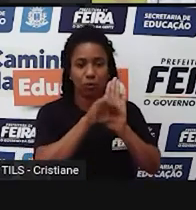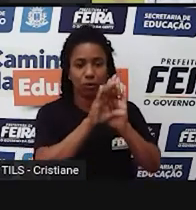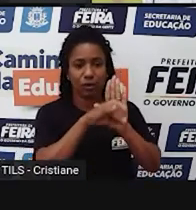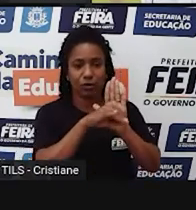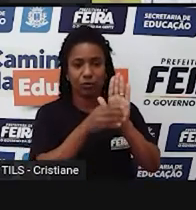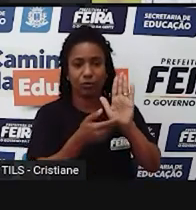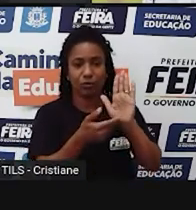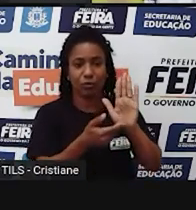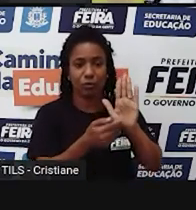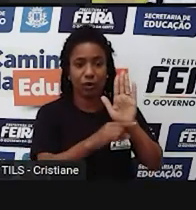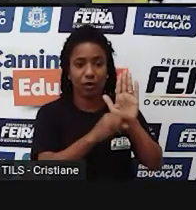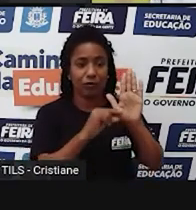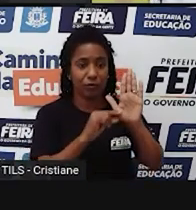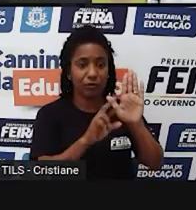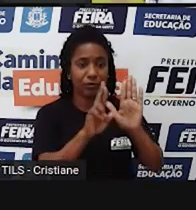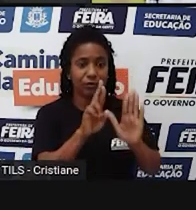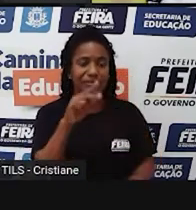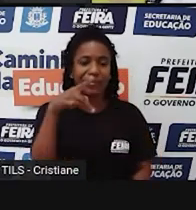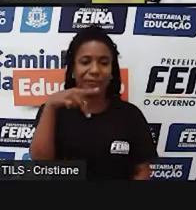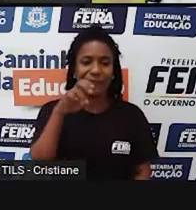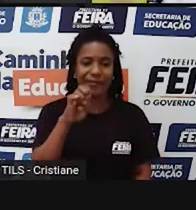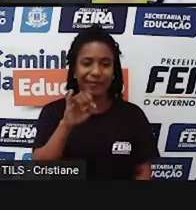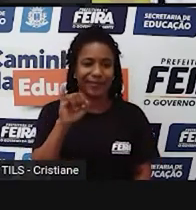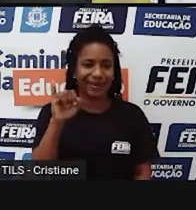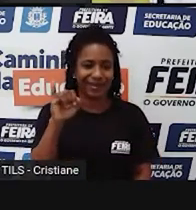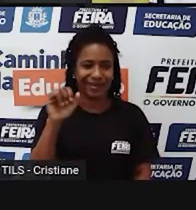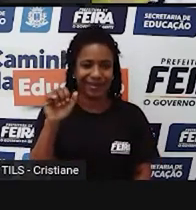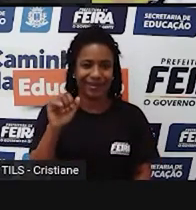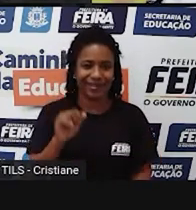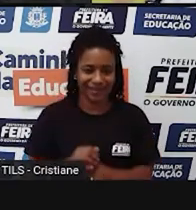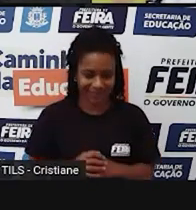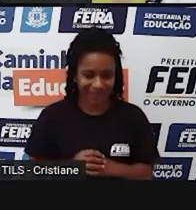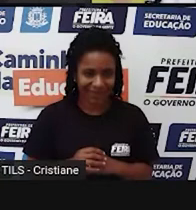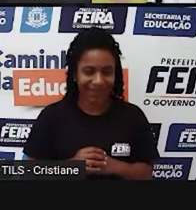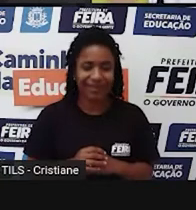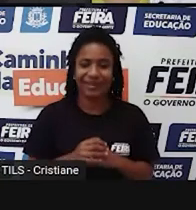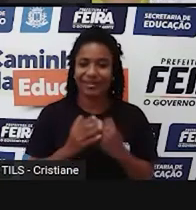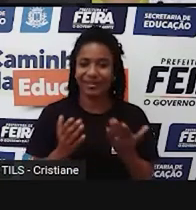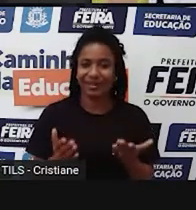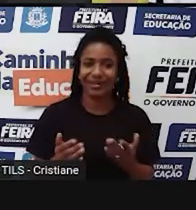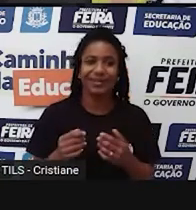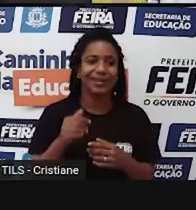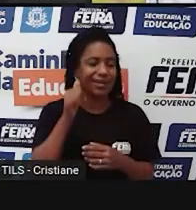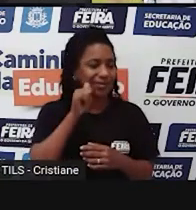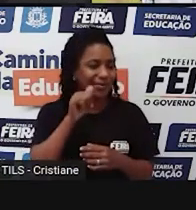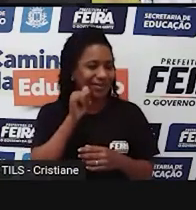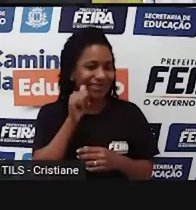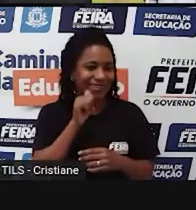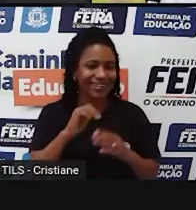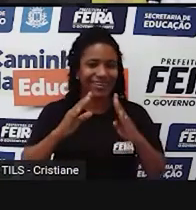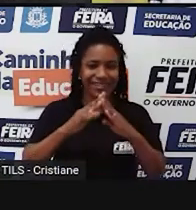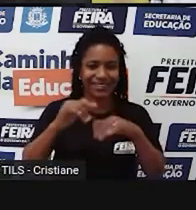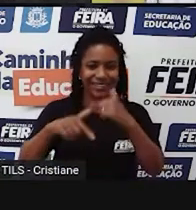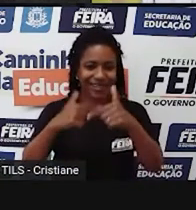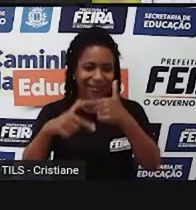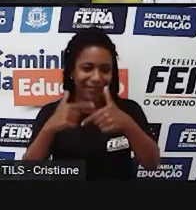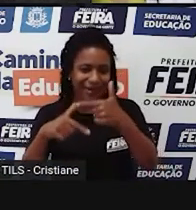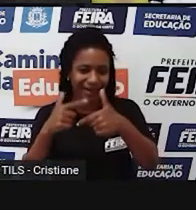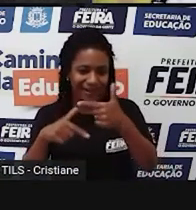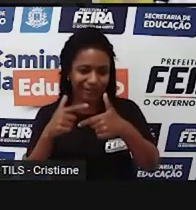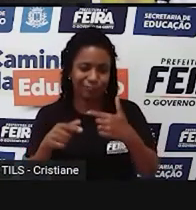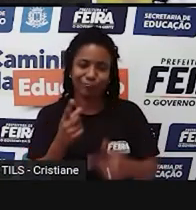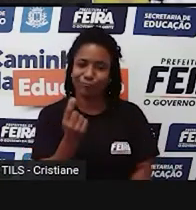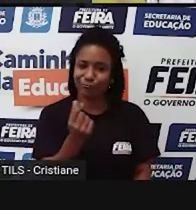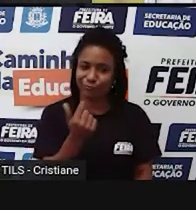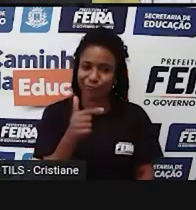não recebem um salário, né? Pelo trabalho que desenvolvem. No caso, as donas de casa, algumas aposentadas. Porque os bebês, aqueles